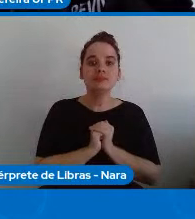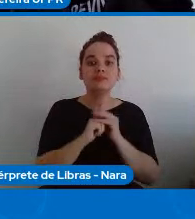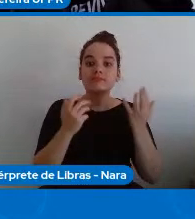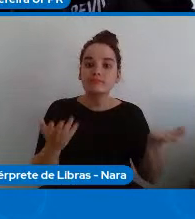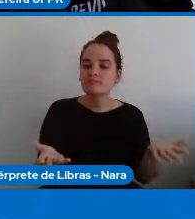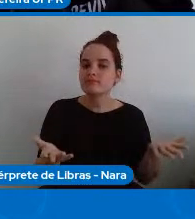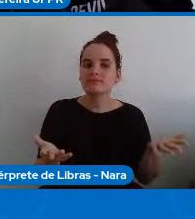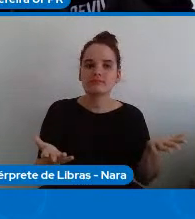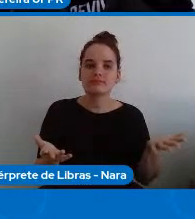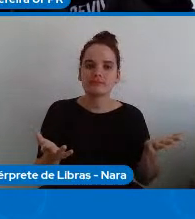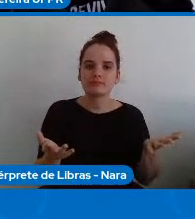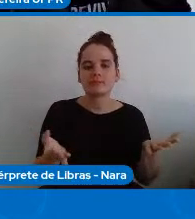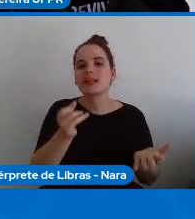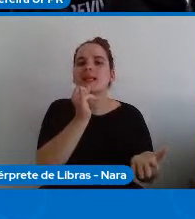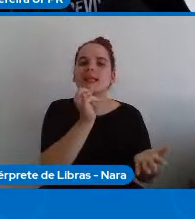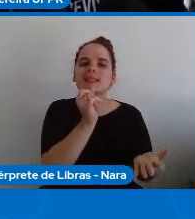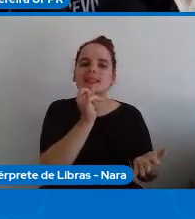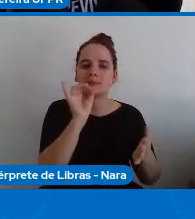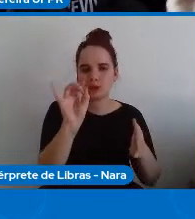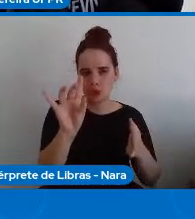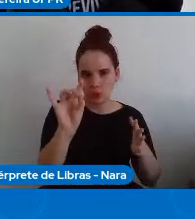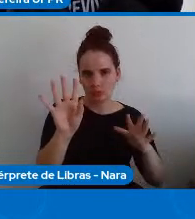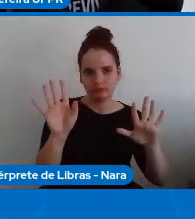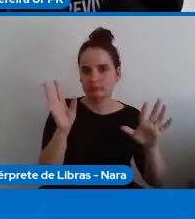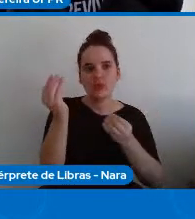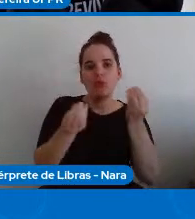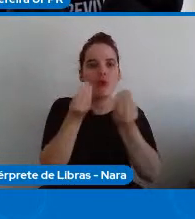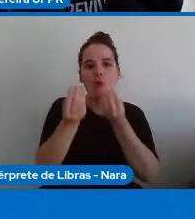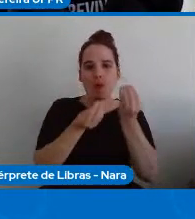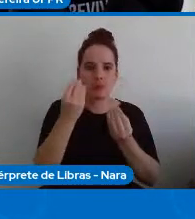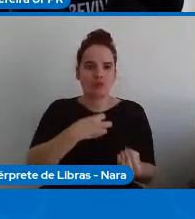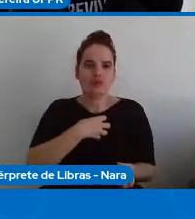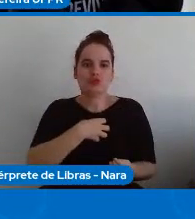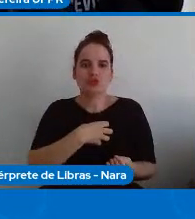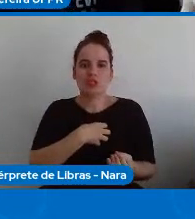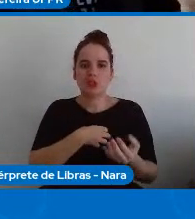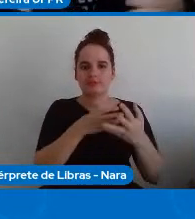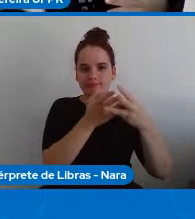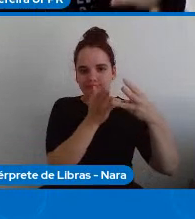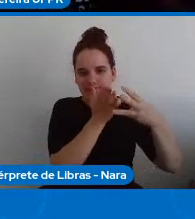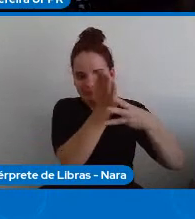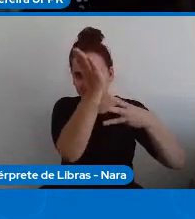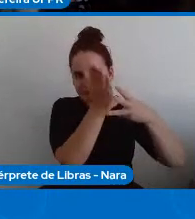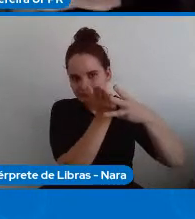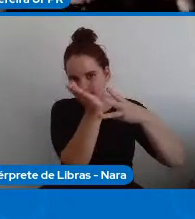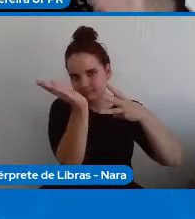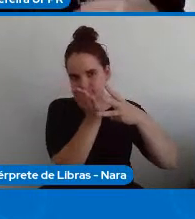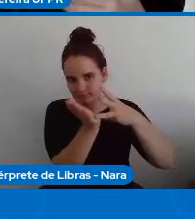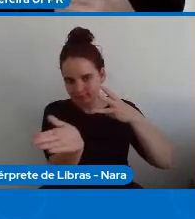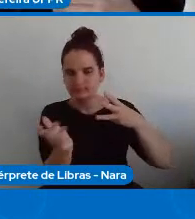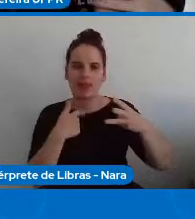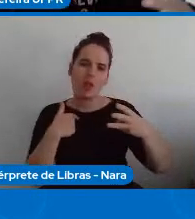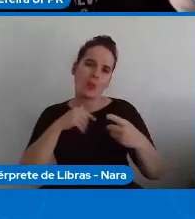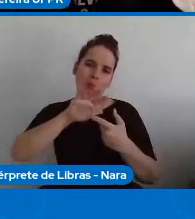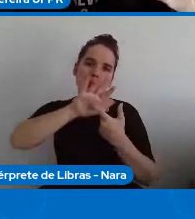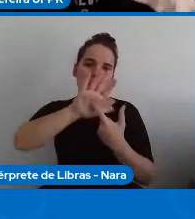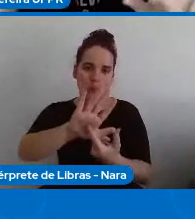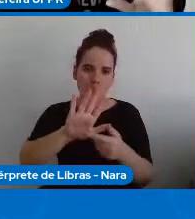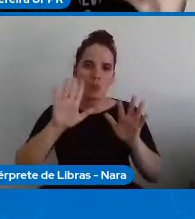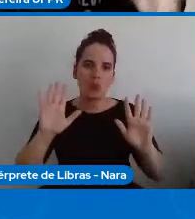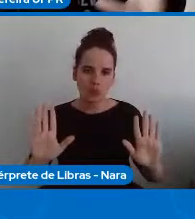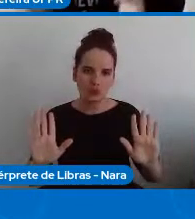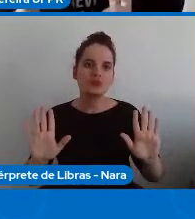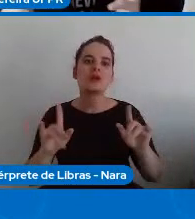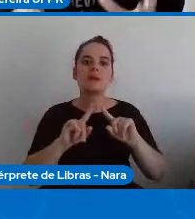sendo exemplificando o que ocorre em cada um desses eixos que embora eu os apresente